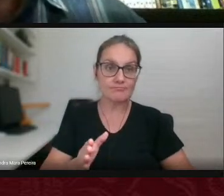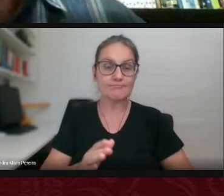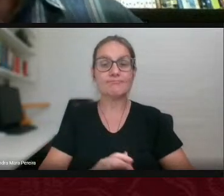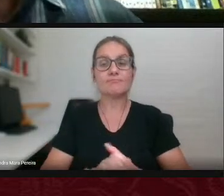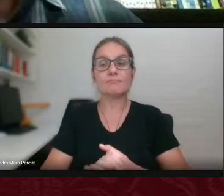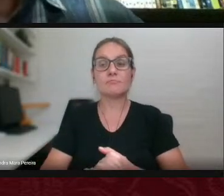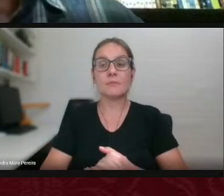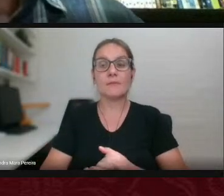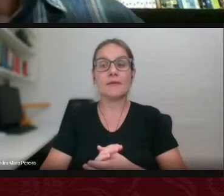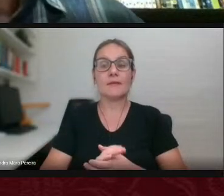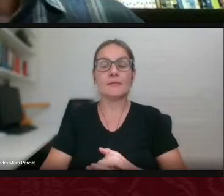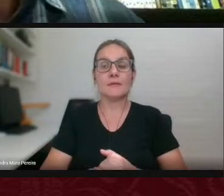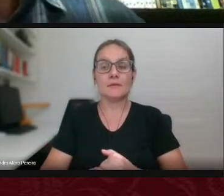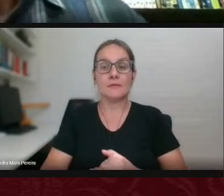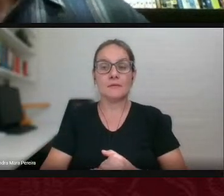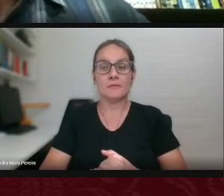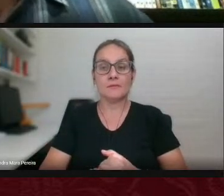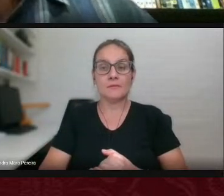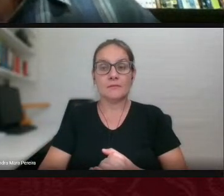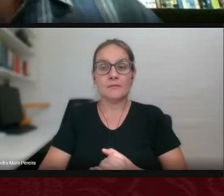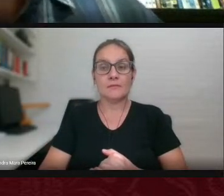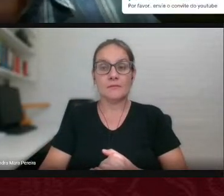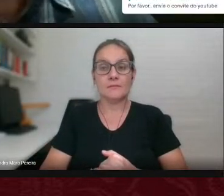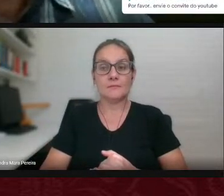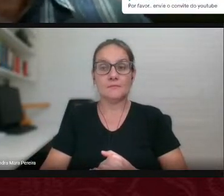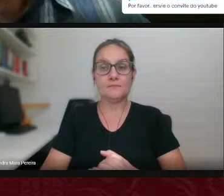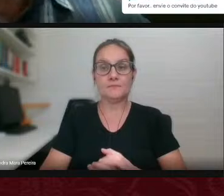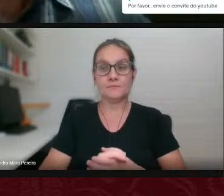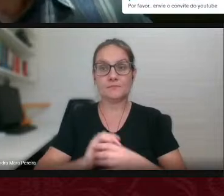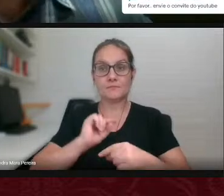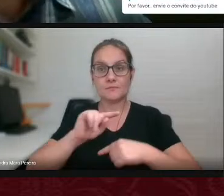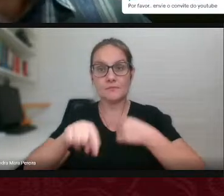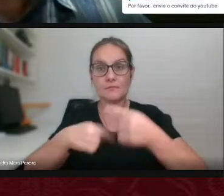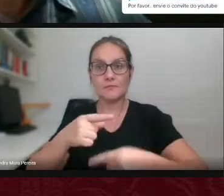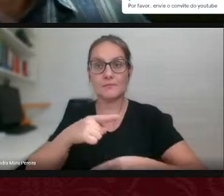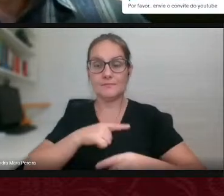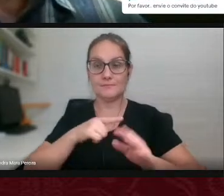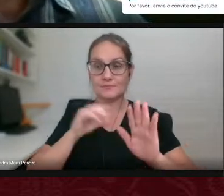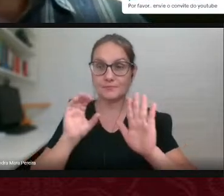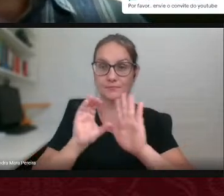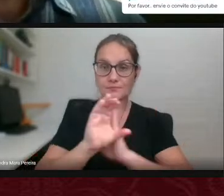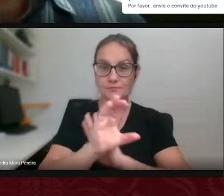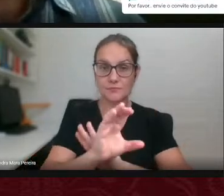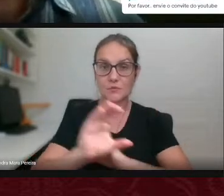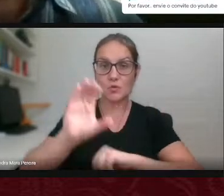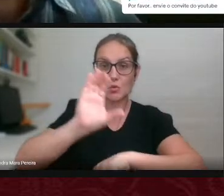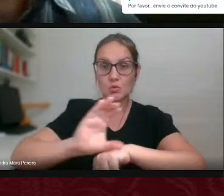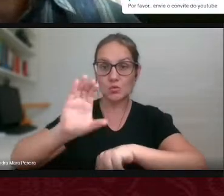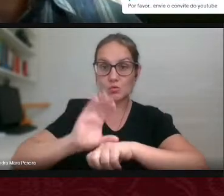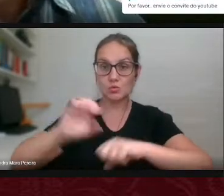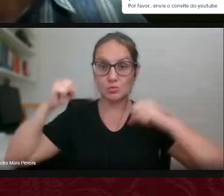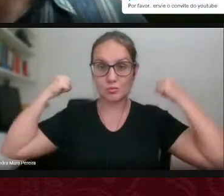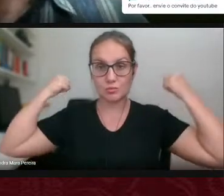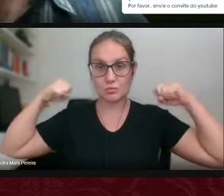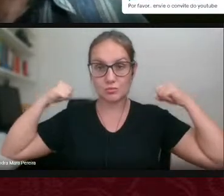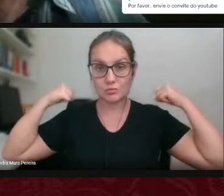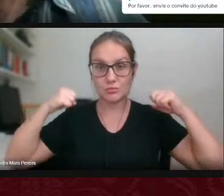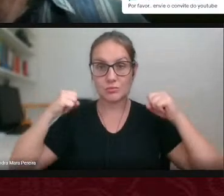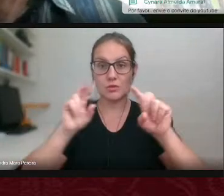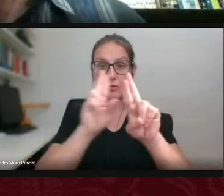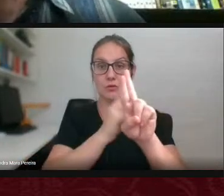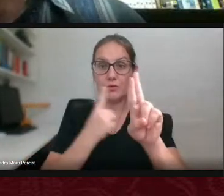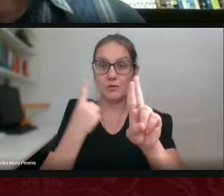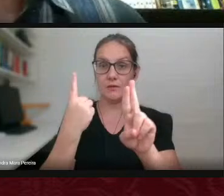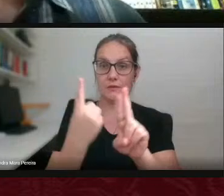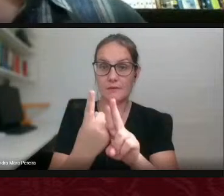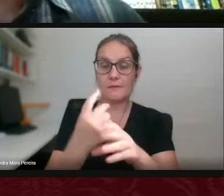na universidade. Depois vem um capítulo, né? Chamado o curso de educação física da UFGD no programa